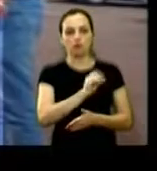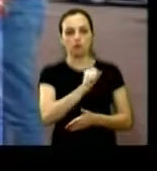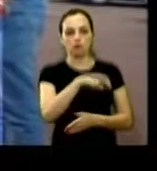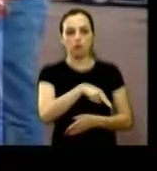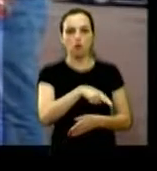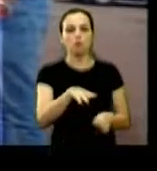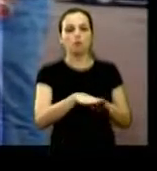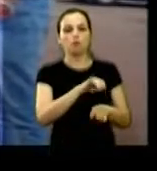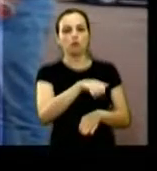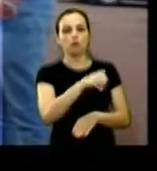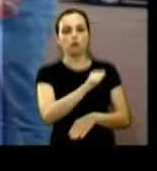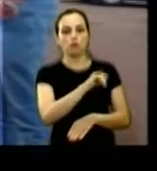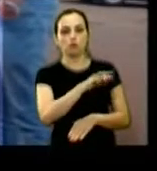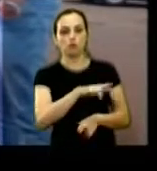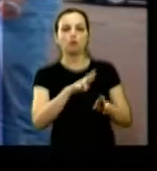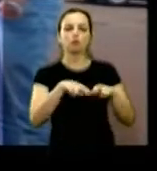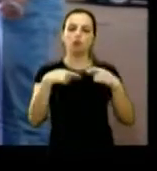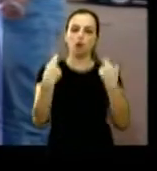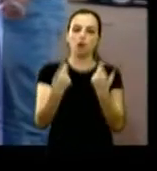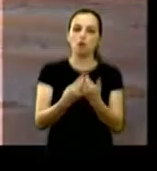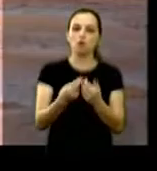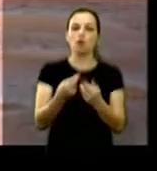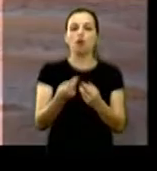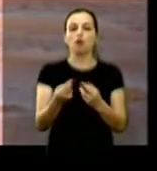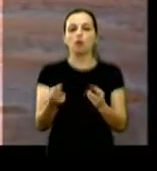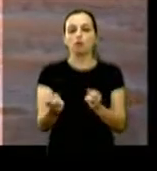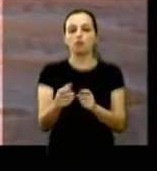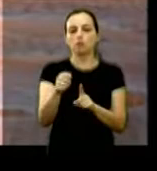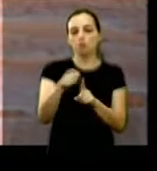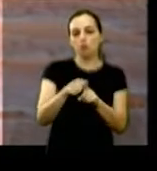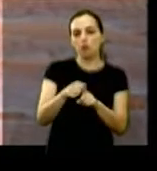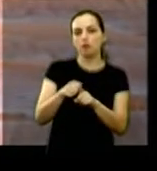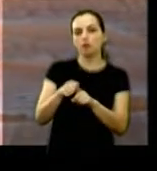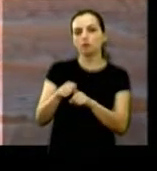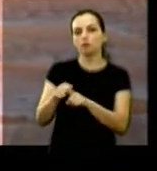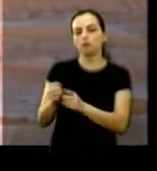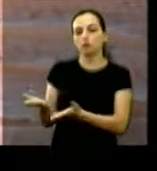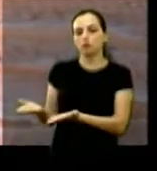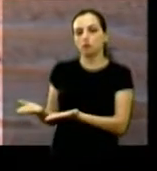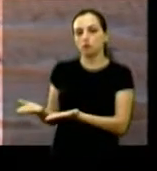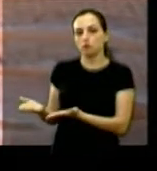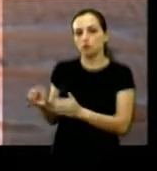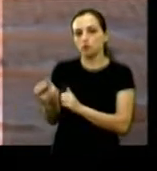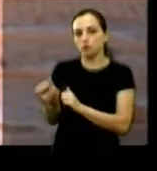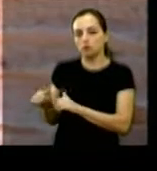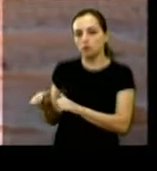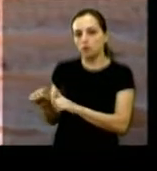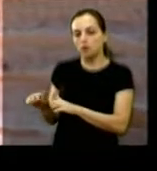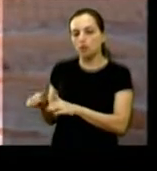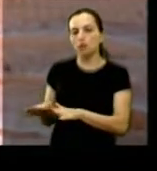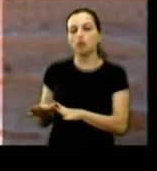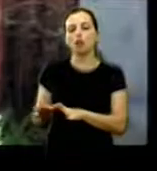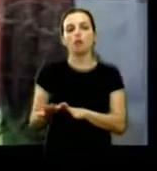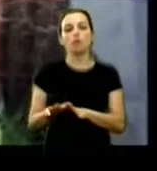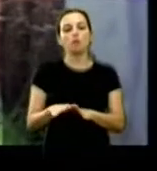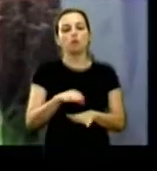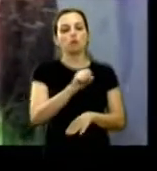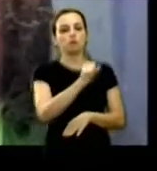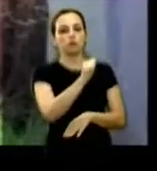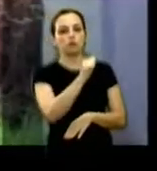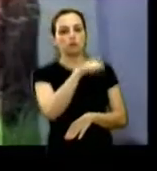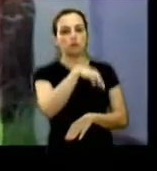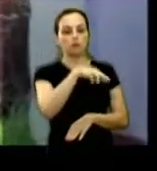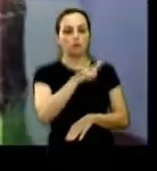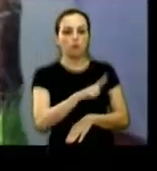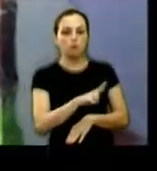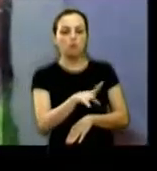Martinelli se reuniram no final do mês de setembro com os profissionais do serviço de atendimento móvel de urgência ao SAMU para